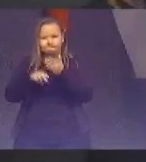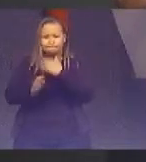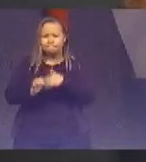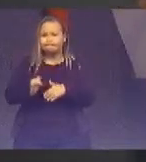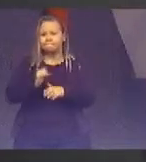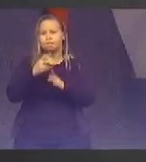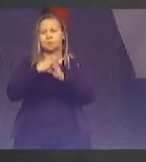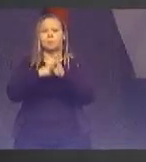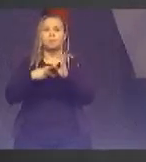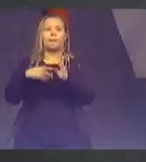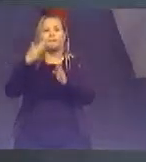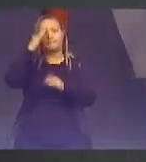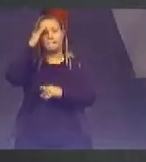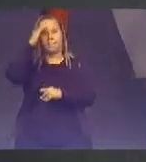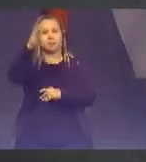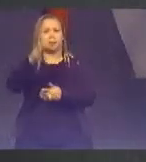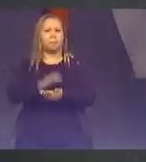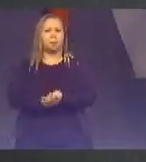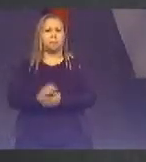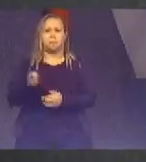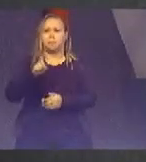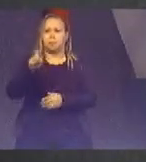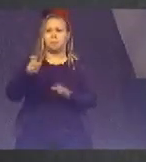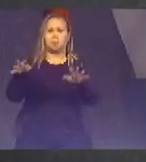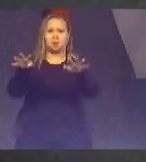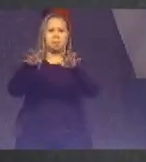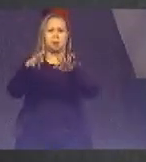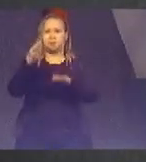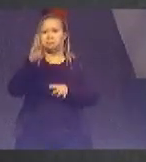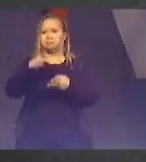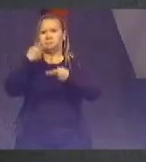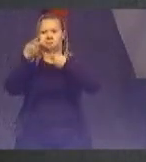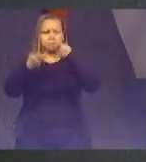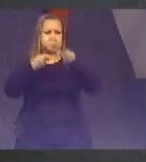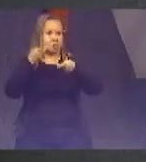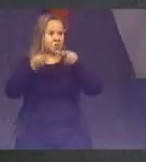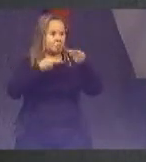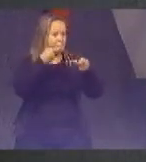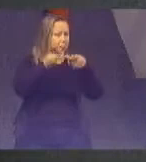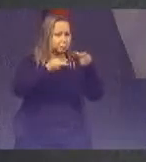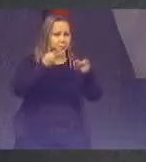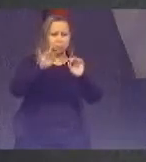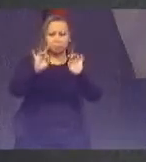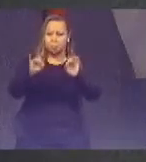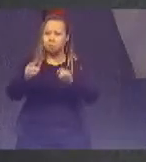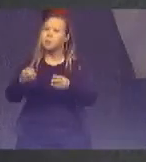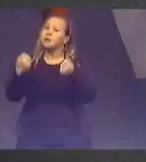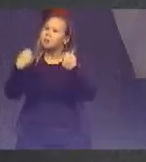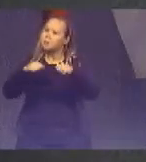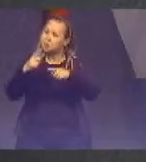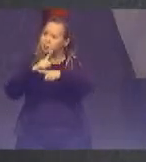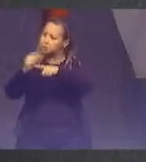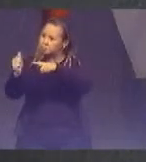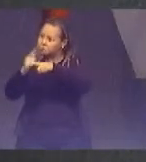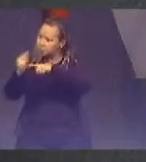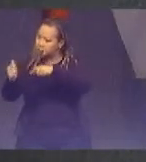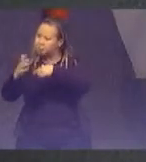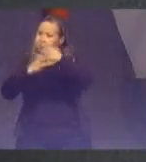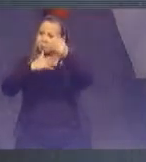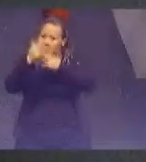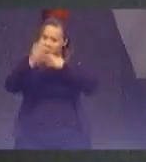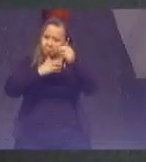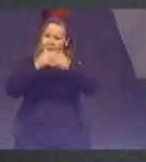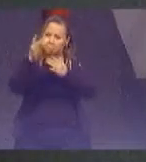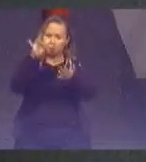não é apenas um congresso teórico não Nós temos que sair com boas práticas Vamos colocar